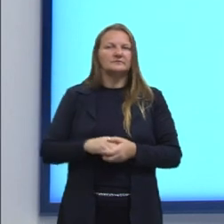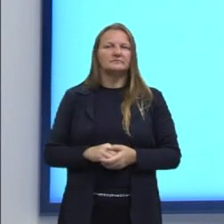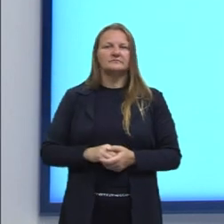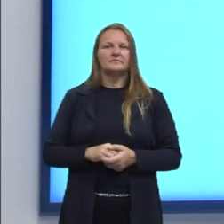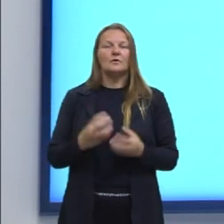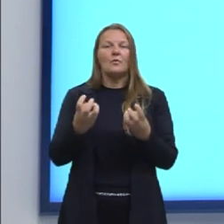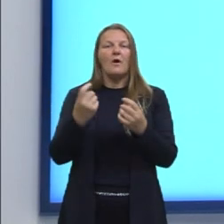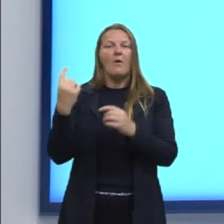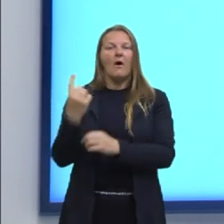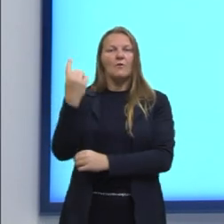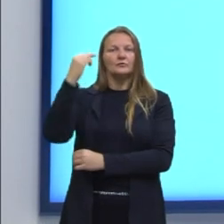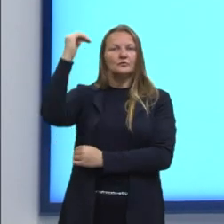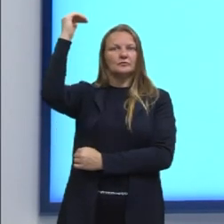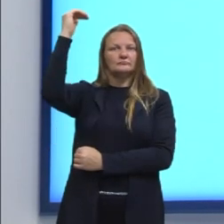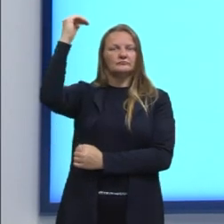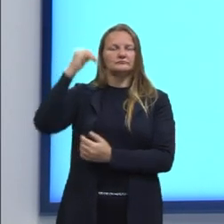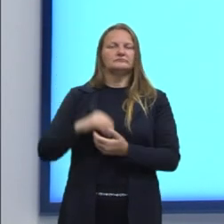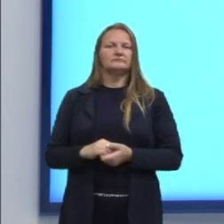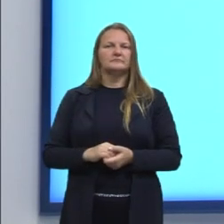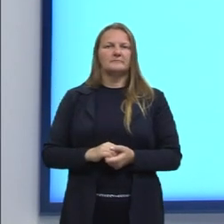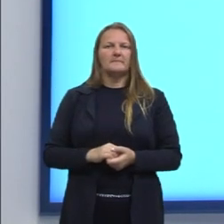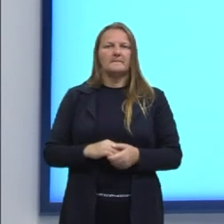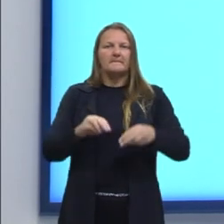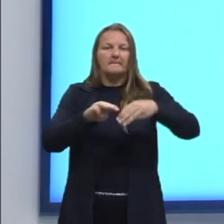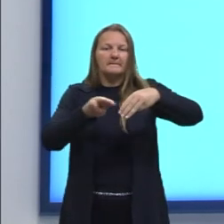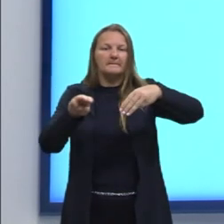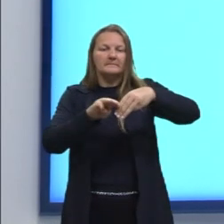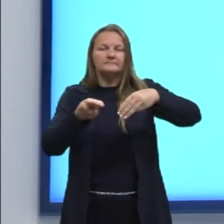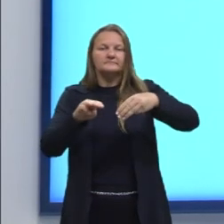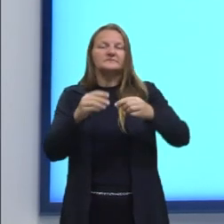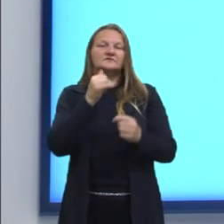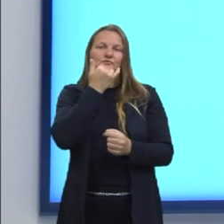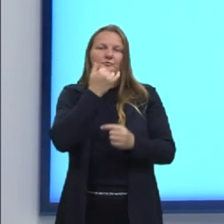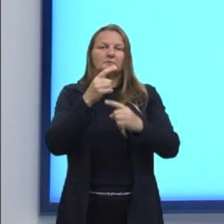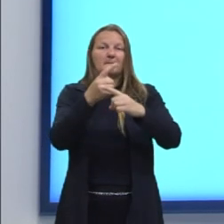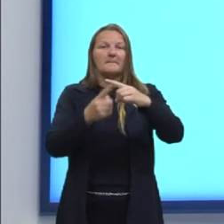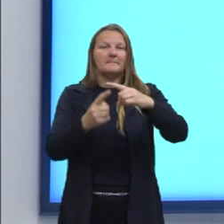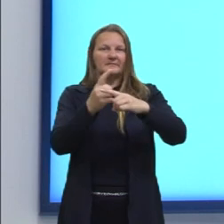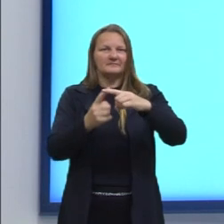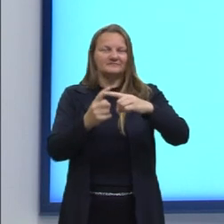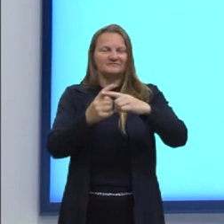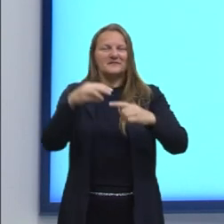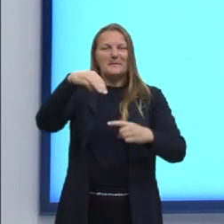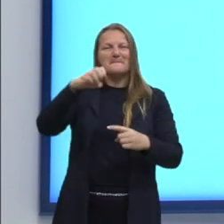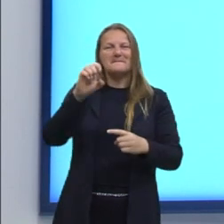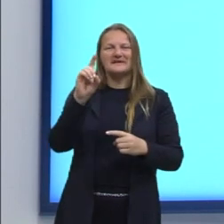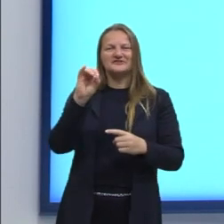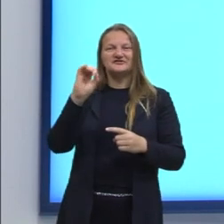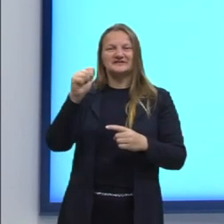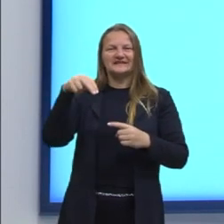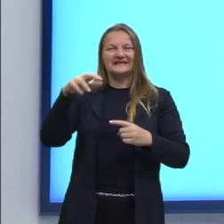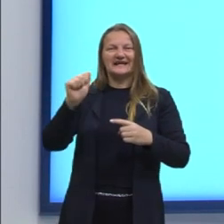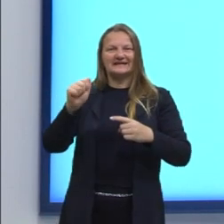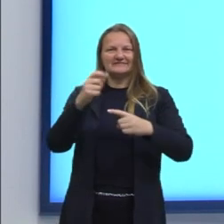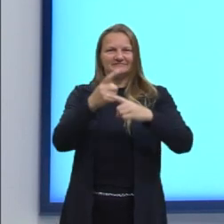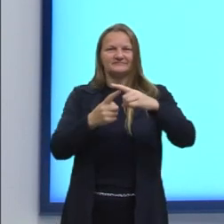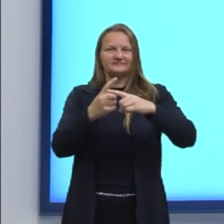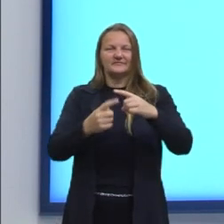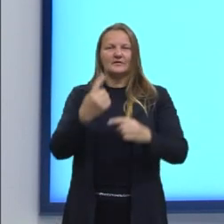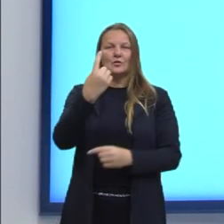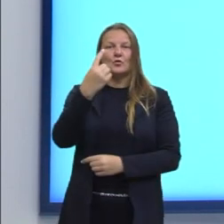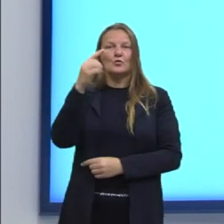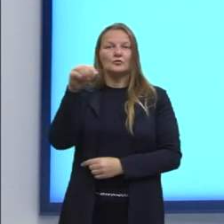A mediana das alturas em metro desses jogadores é letra A, 1,90,